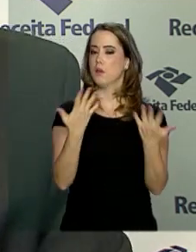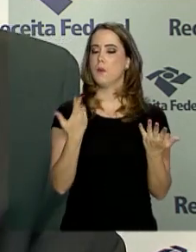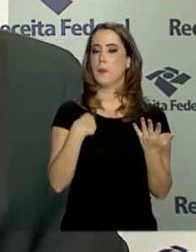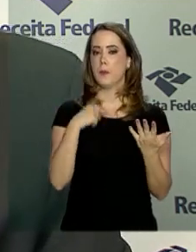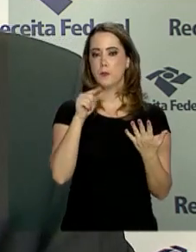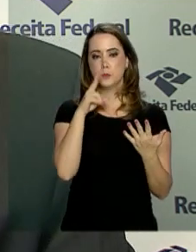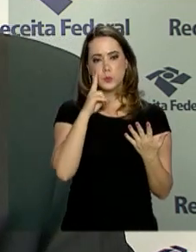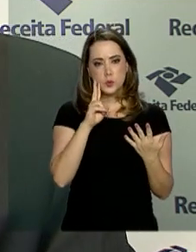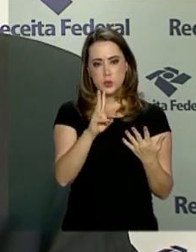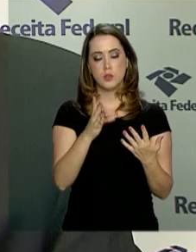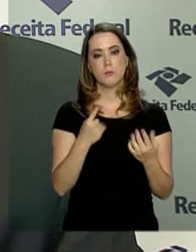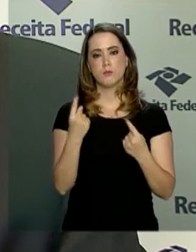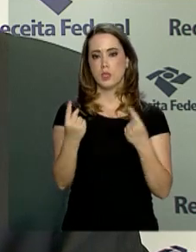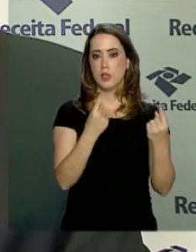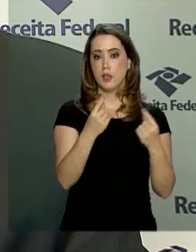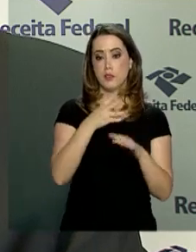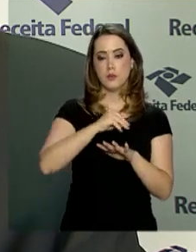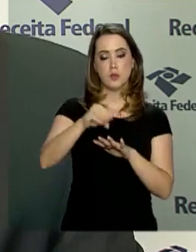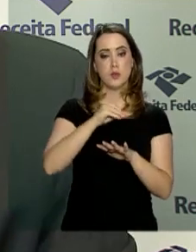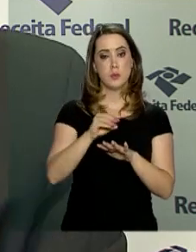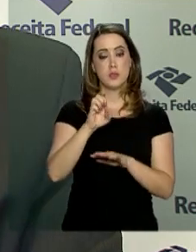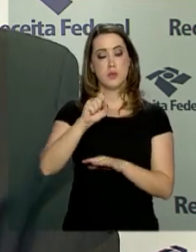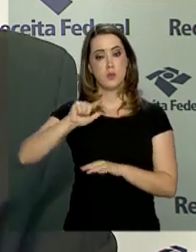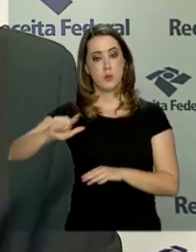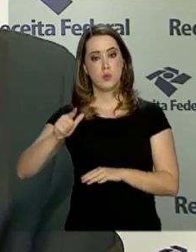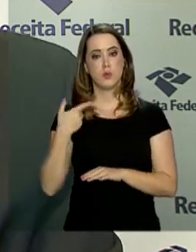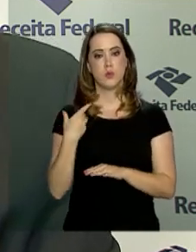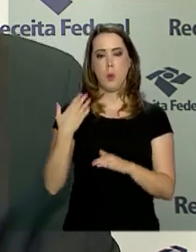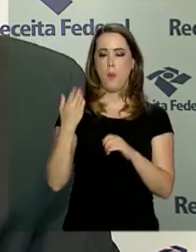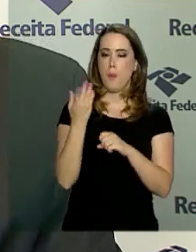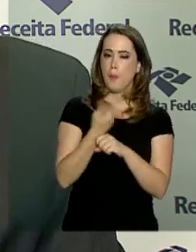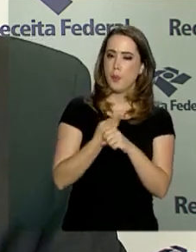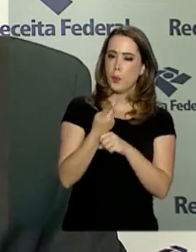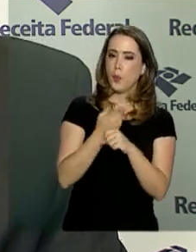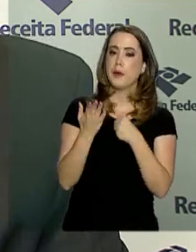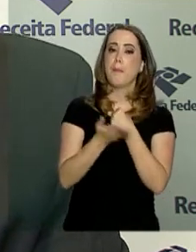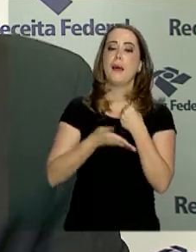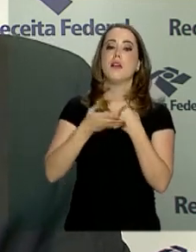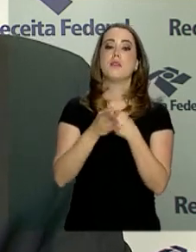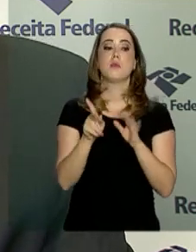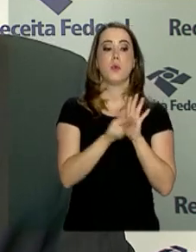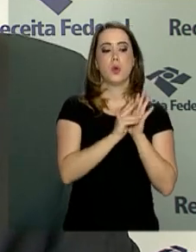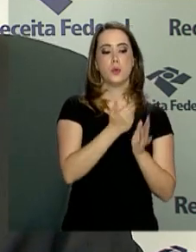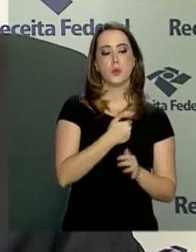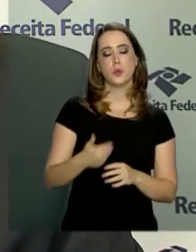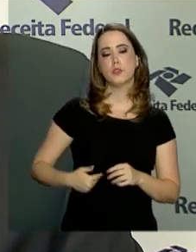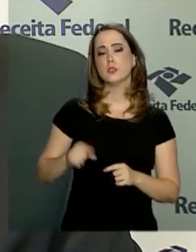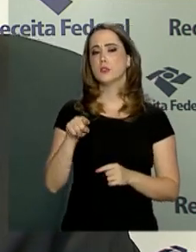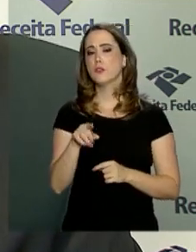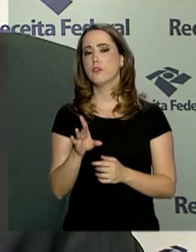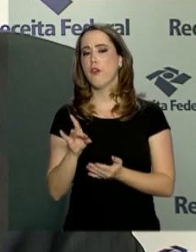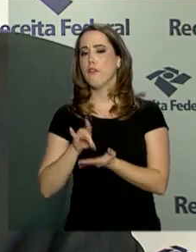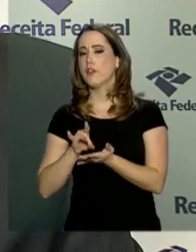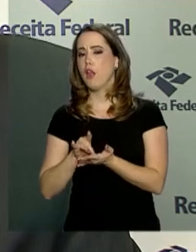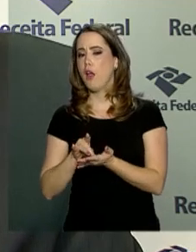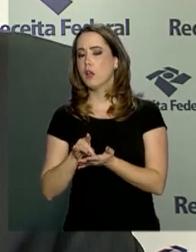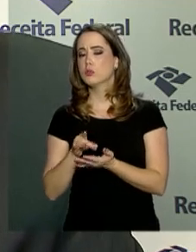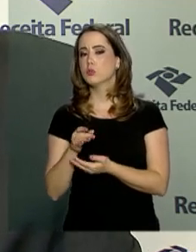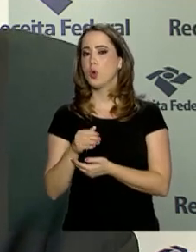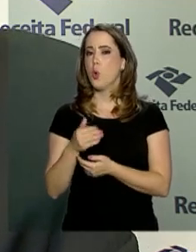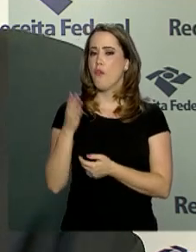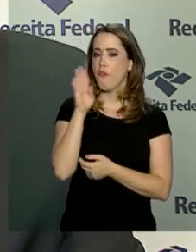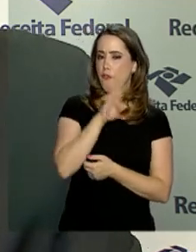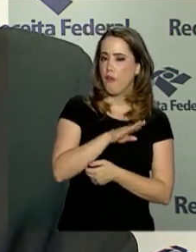validam, entende? Cada dado que entra no E-Social, ele vai lá nas bases do governo e valida se aquela informação é verídica, se é